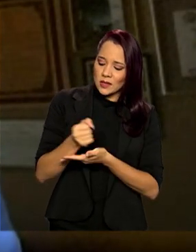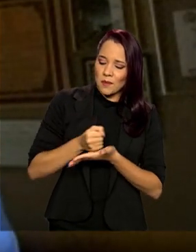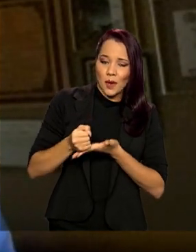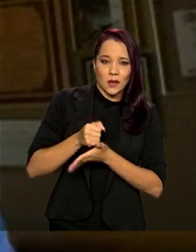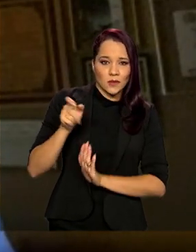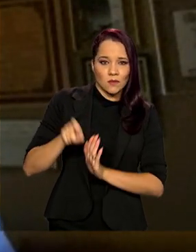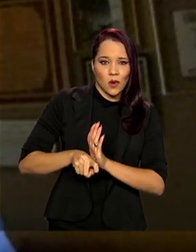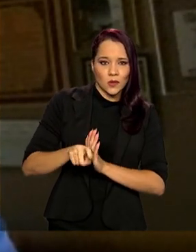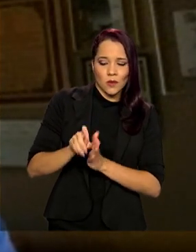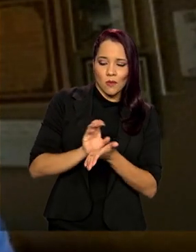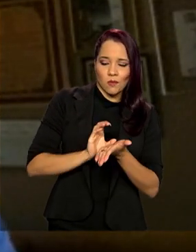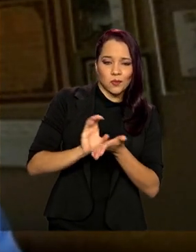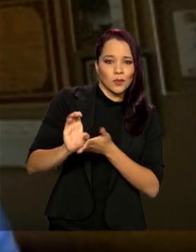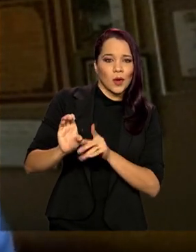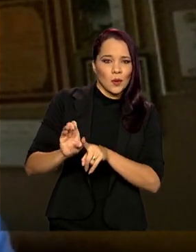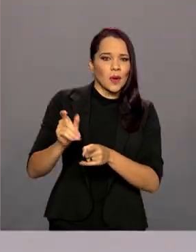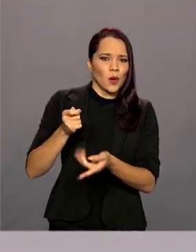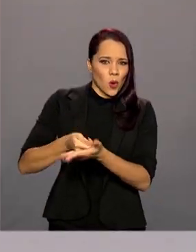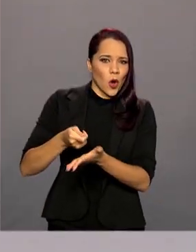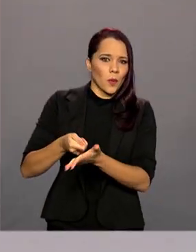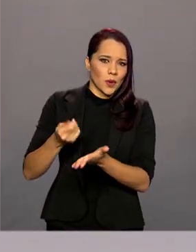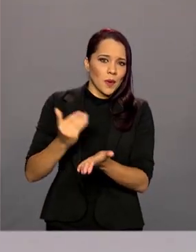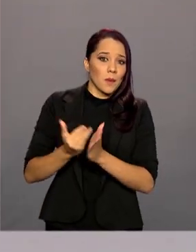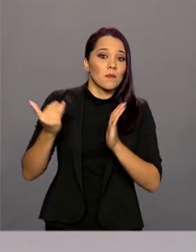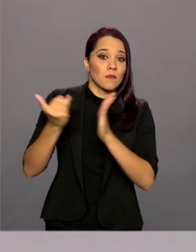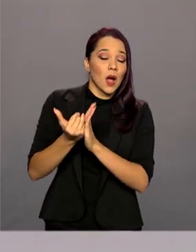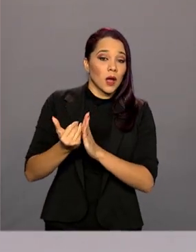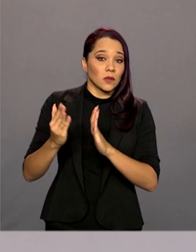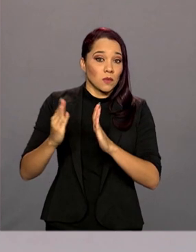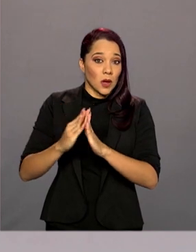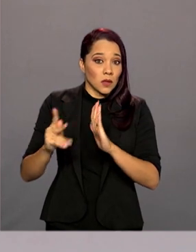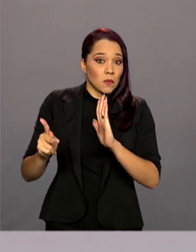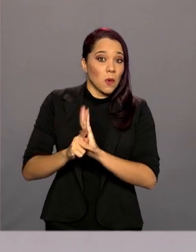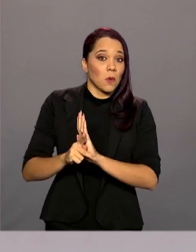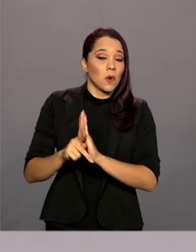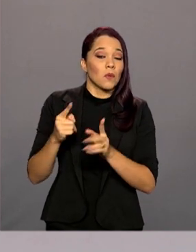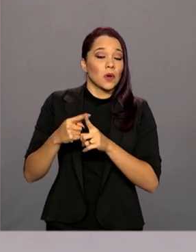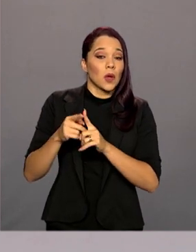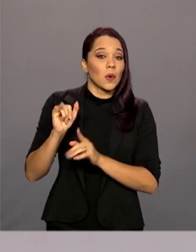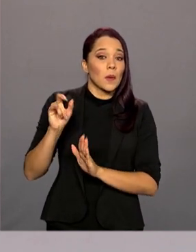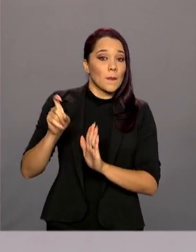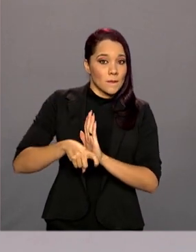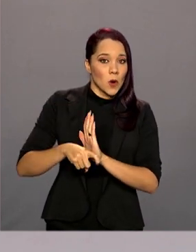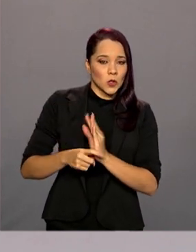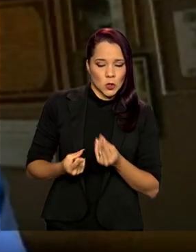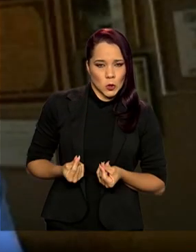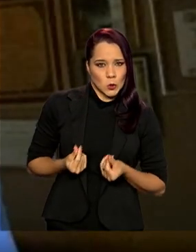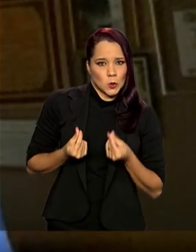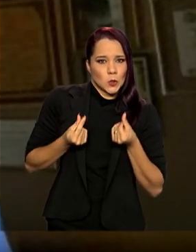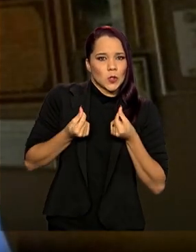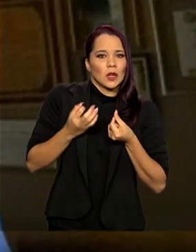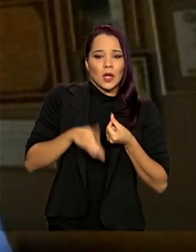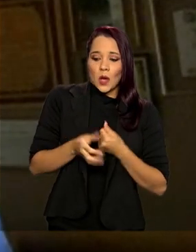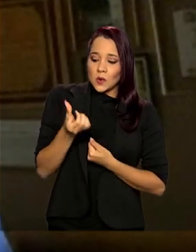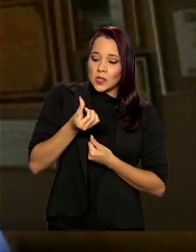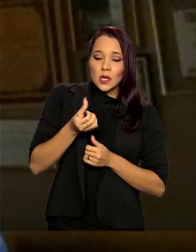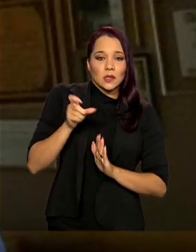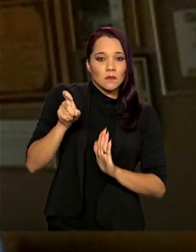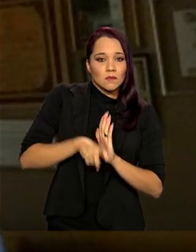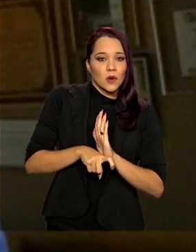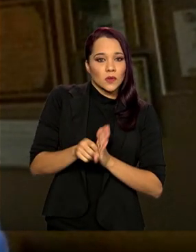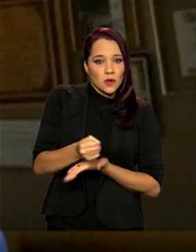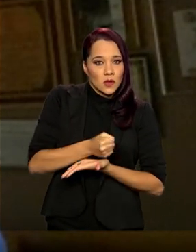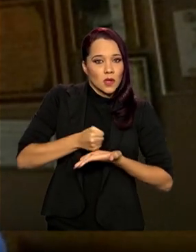tributária para que se cobre mais do patrimônio, porque o imposto de grande fortuna é um sexto tributo da